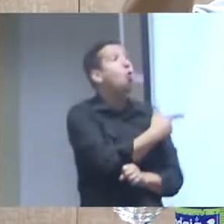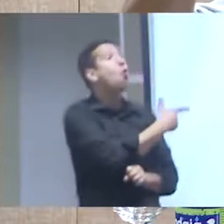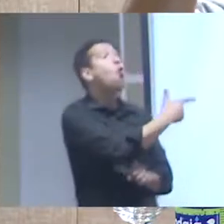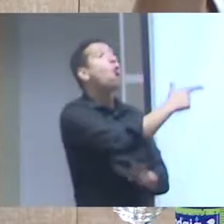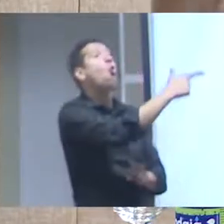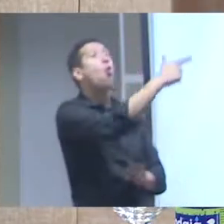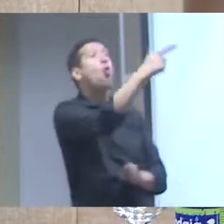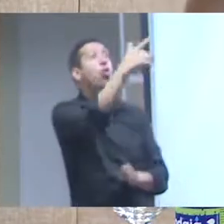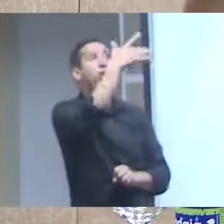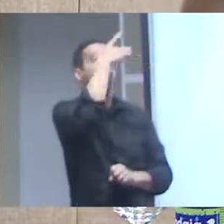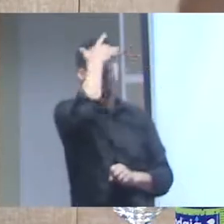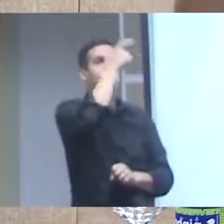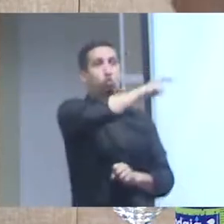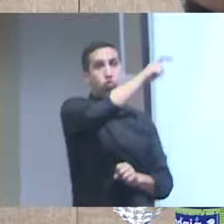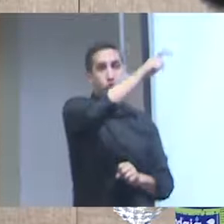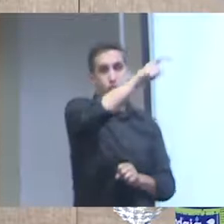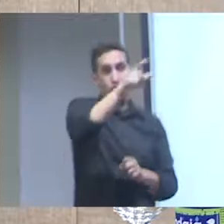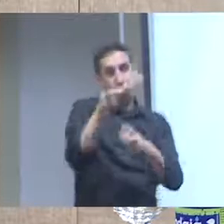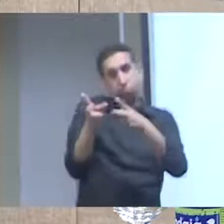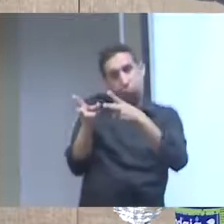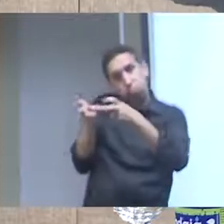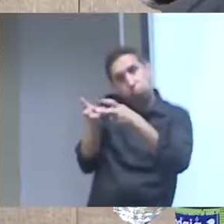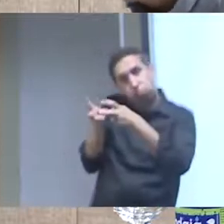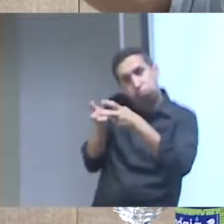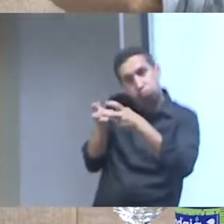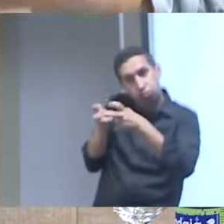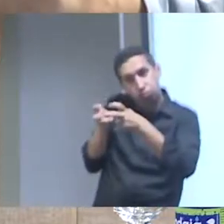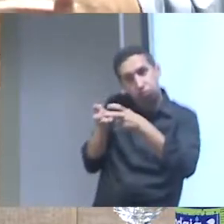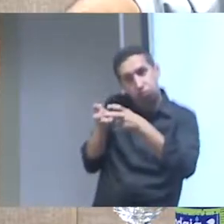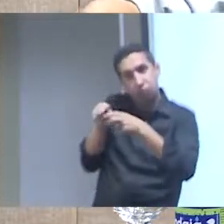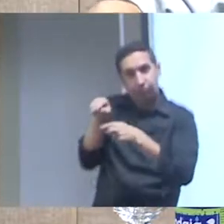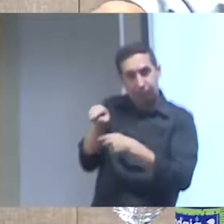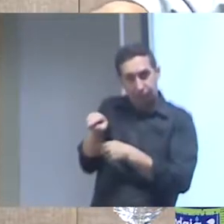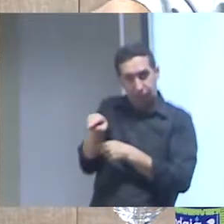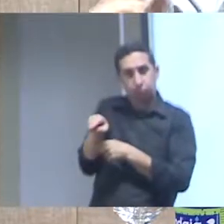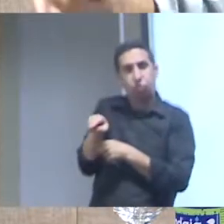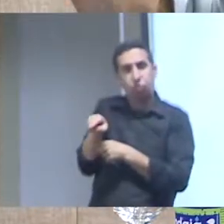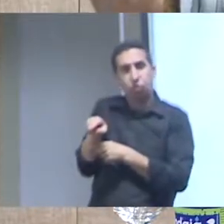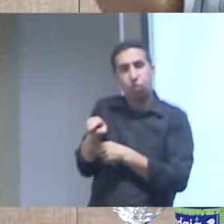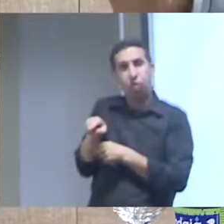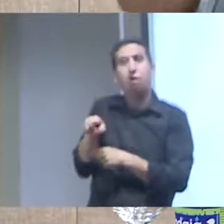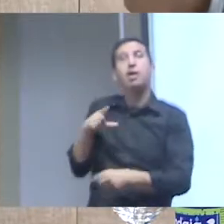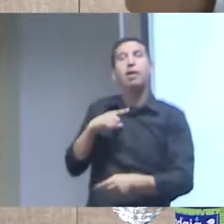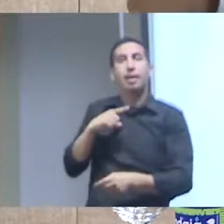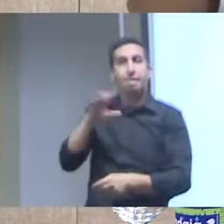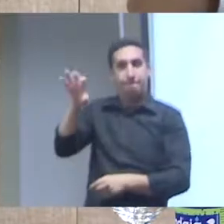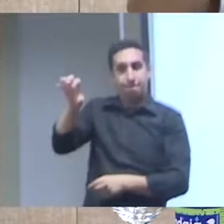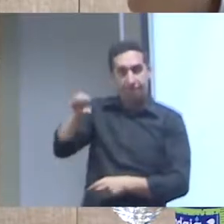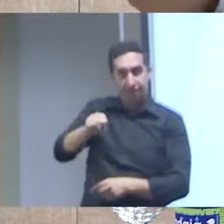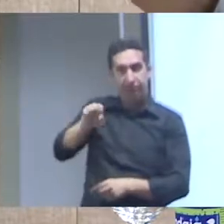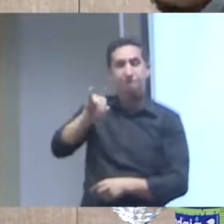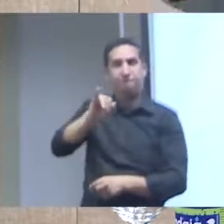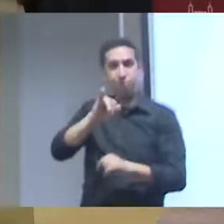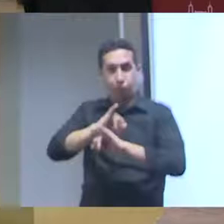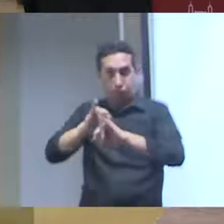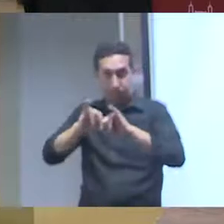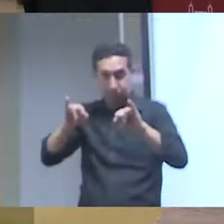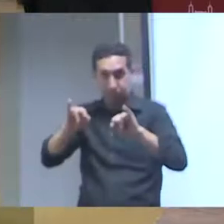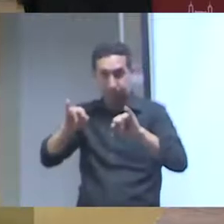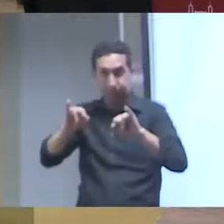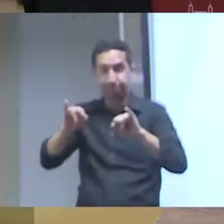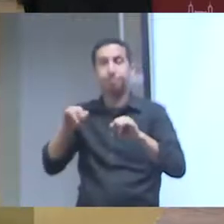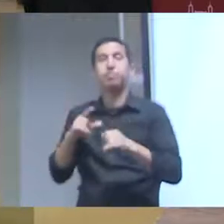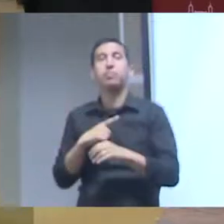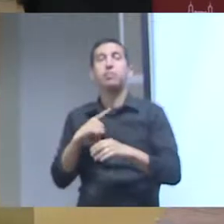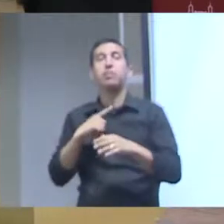consome a visualização da informação você ter todo o entorno com relação às pessoas que utilizaram e aí numa ideia mais